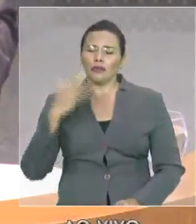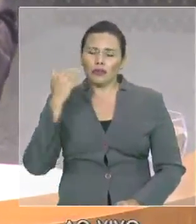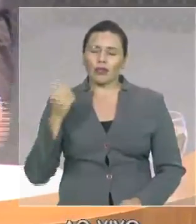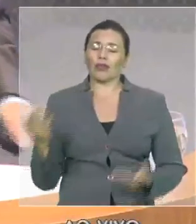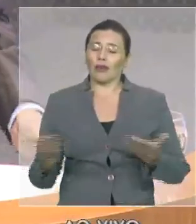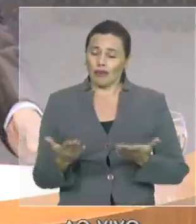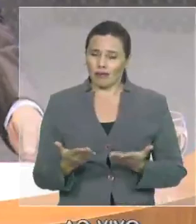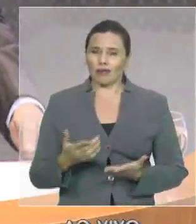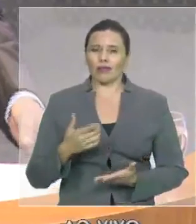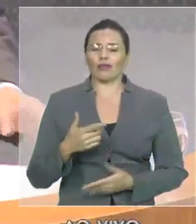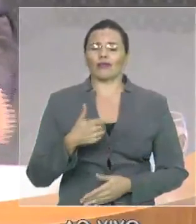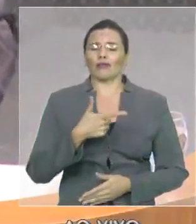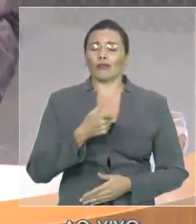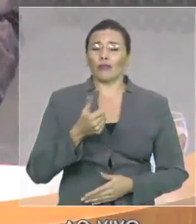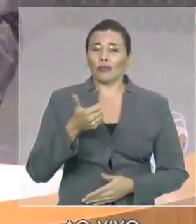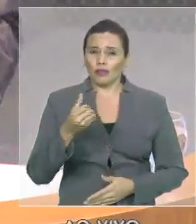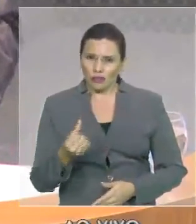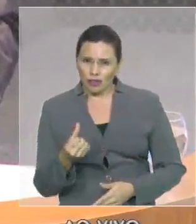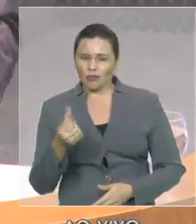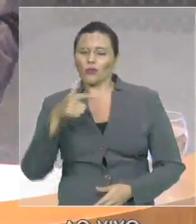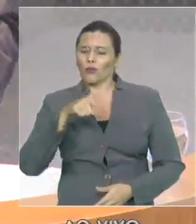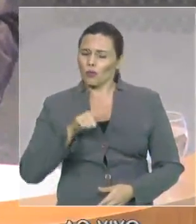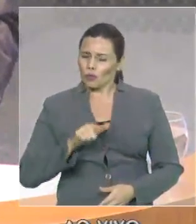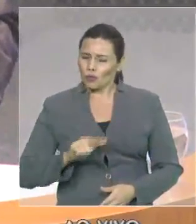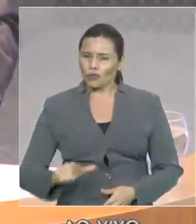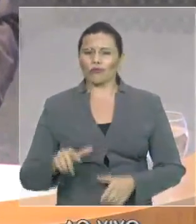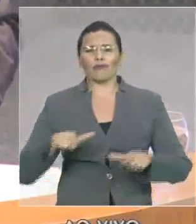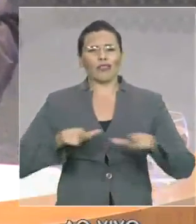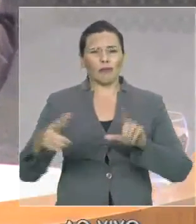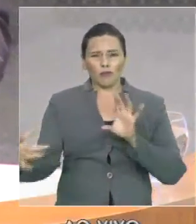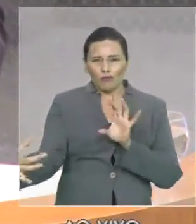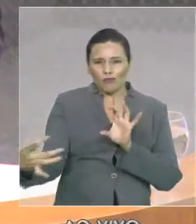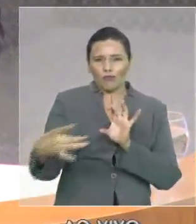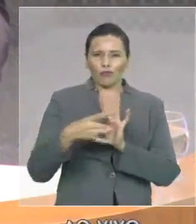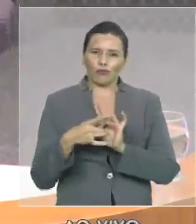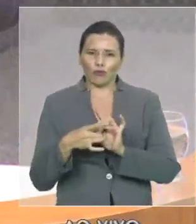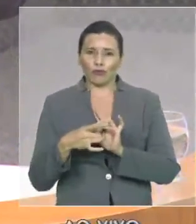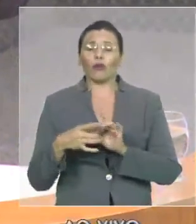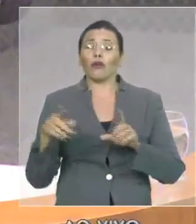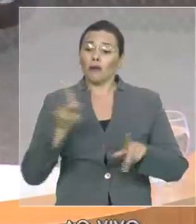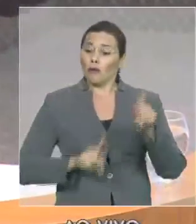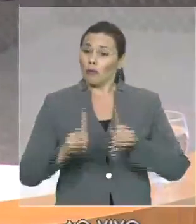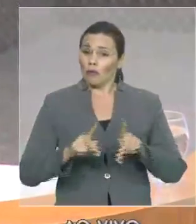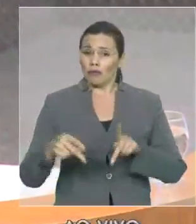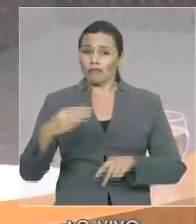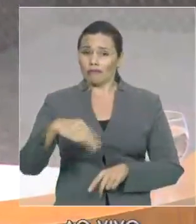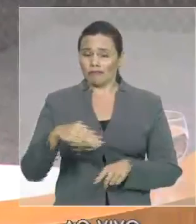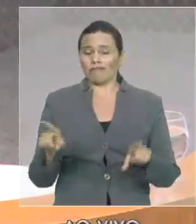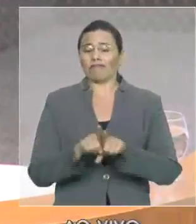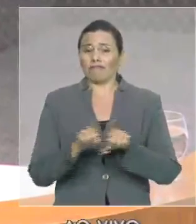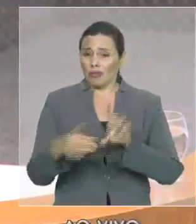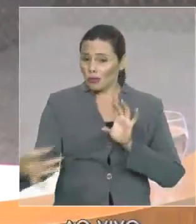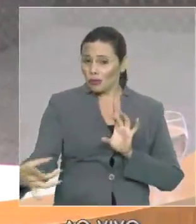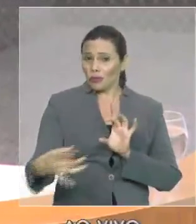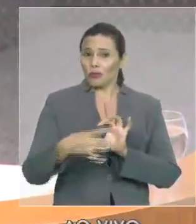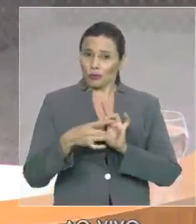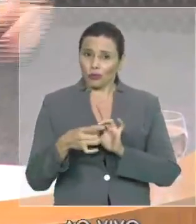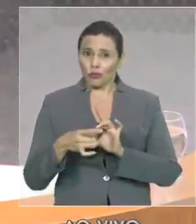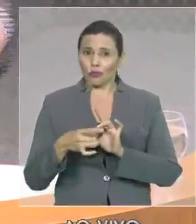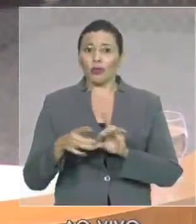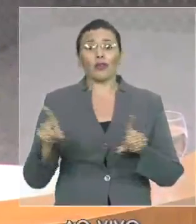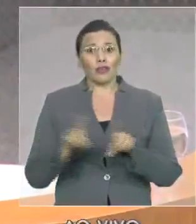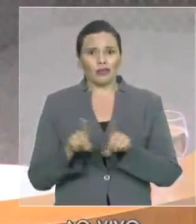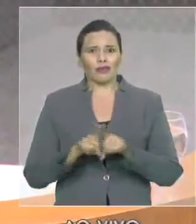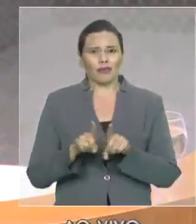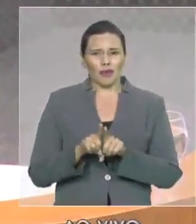de 2016 tenho a certeza de que com a ajuda do povo maranhense e esse diálogo entre as instituições não só